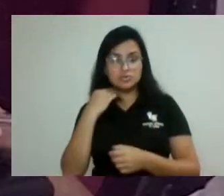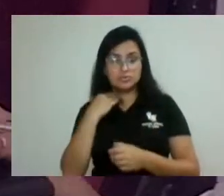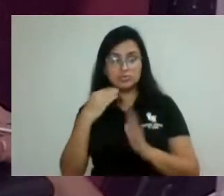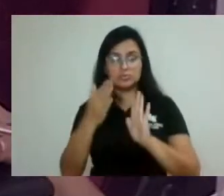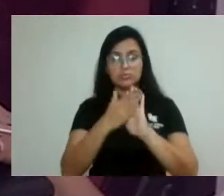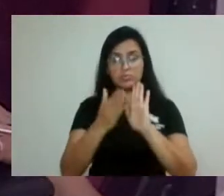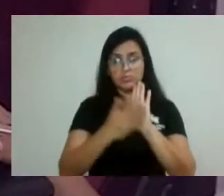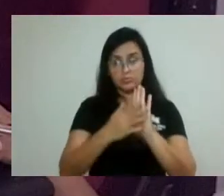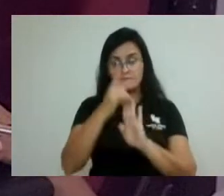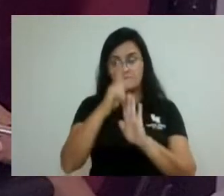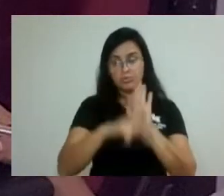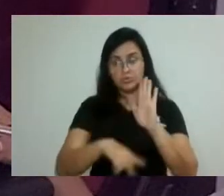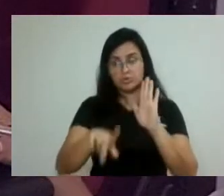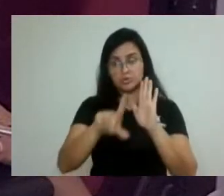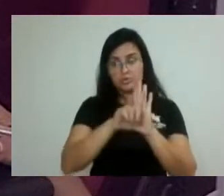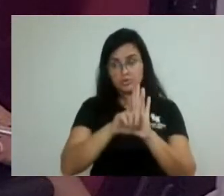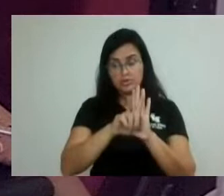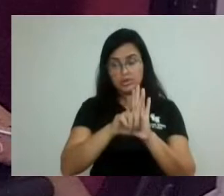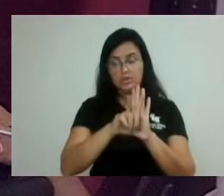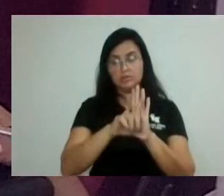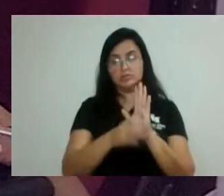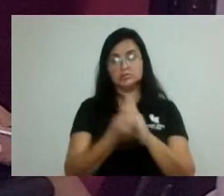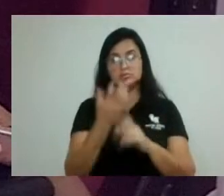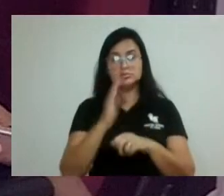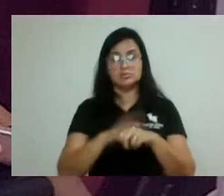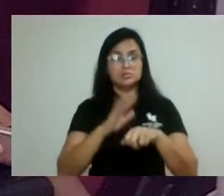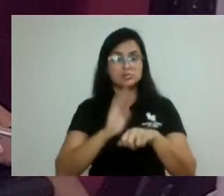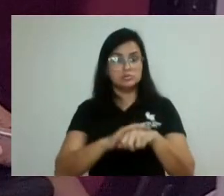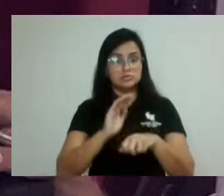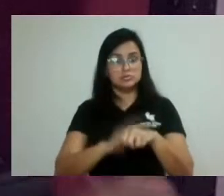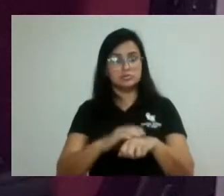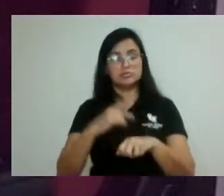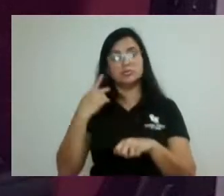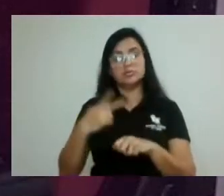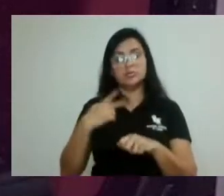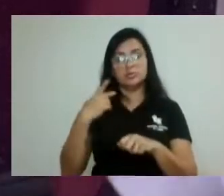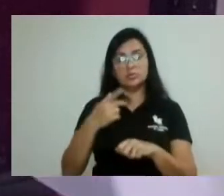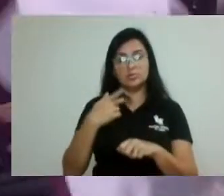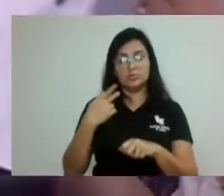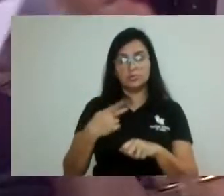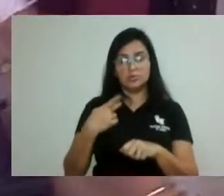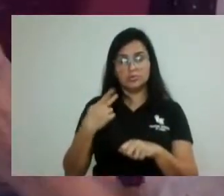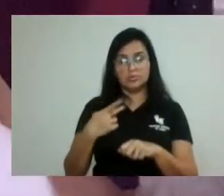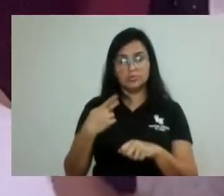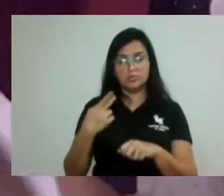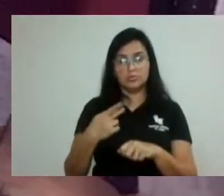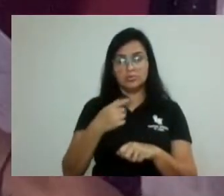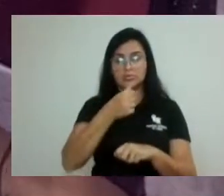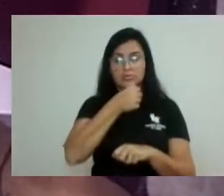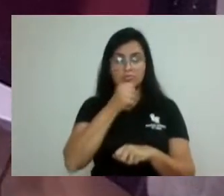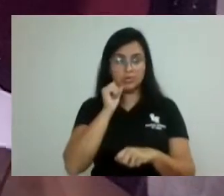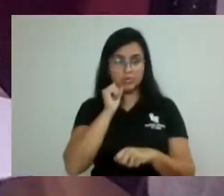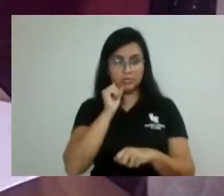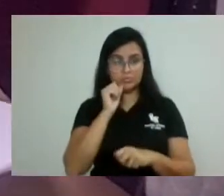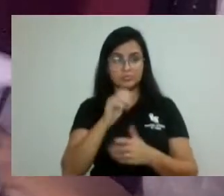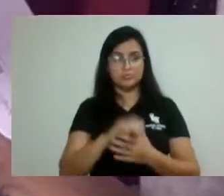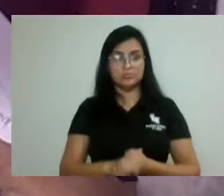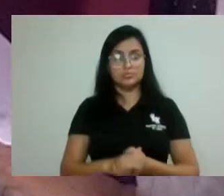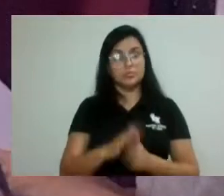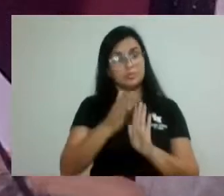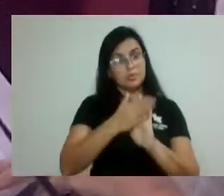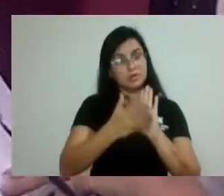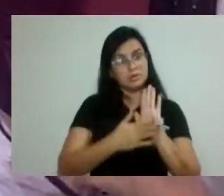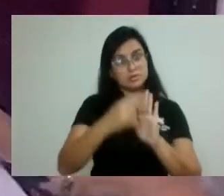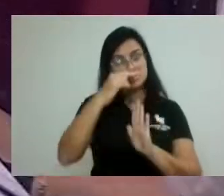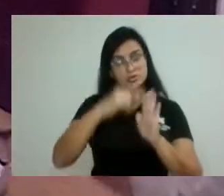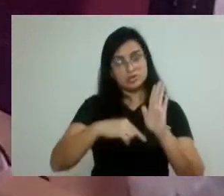.2022, autoria, vereador sargento Melo Casal, parecer já lidos, quórum,